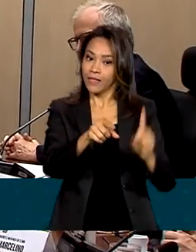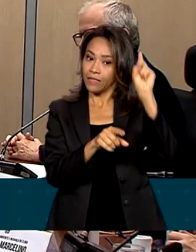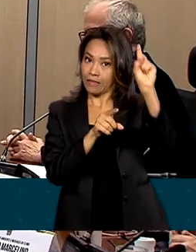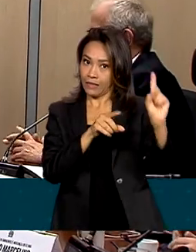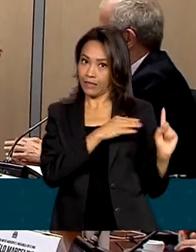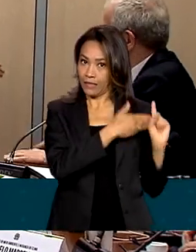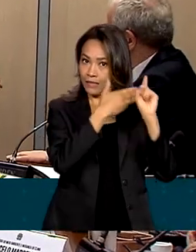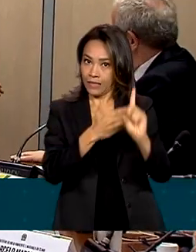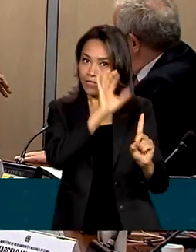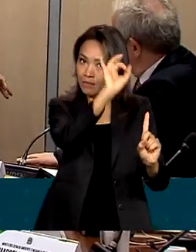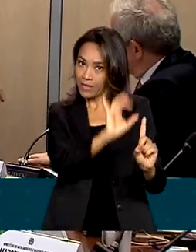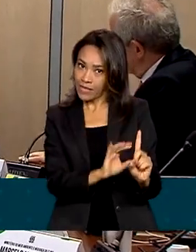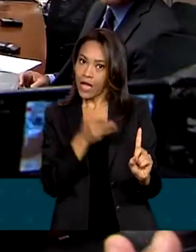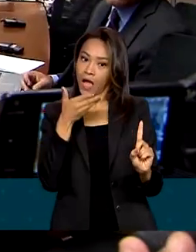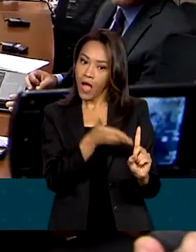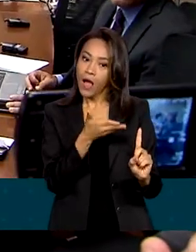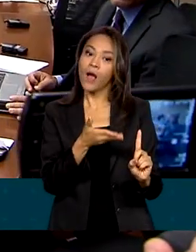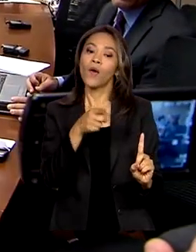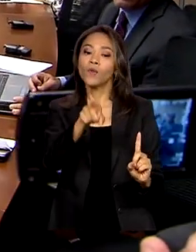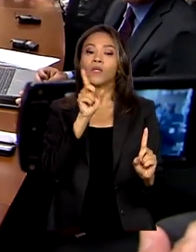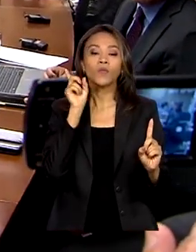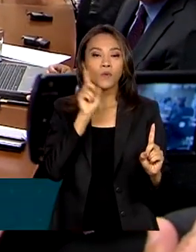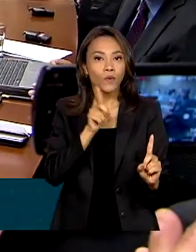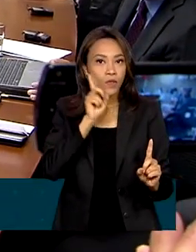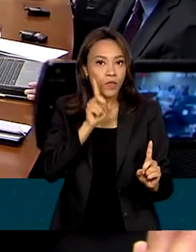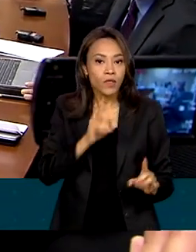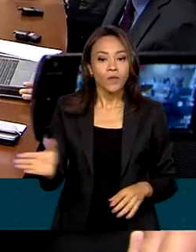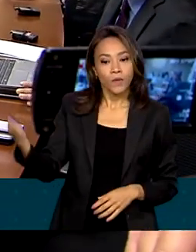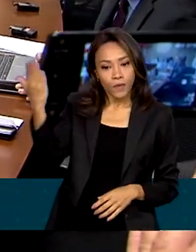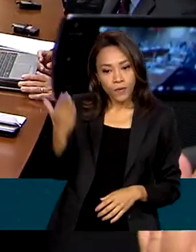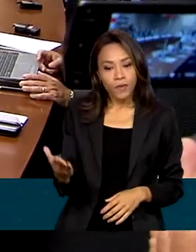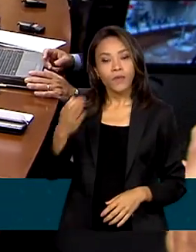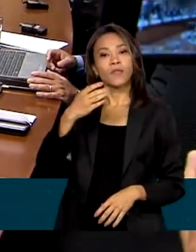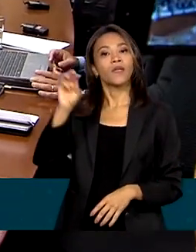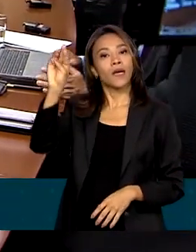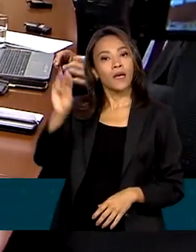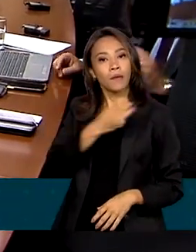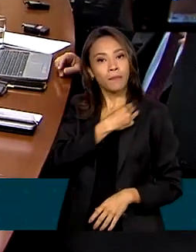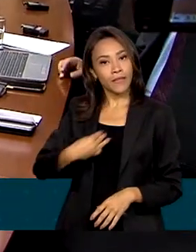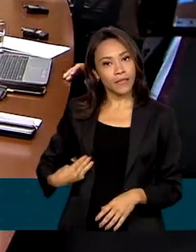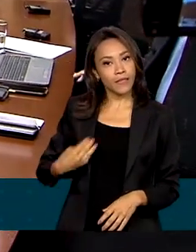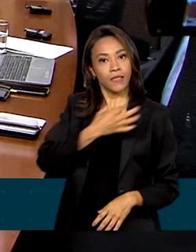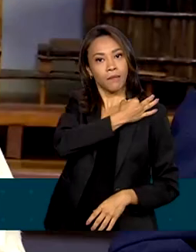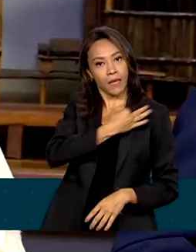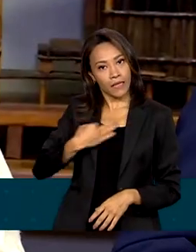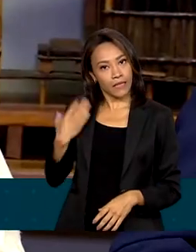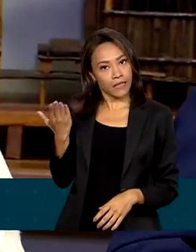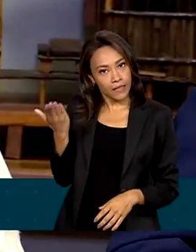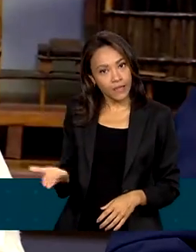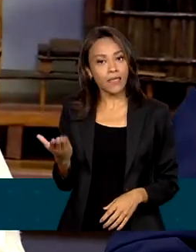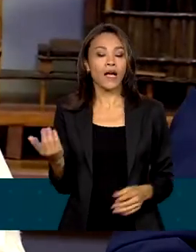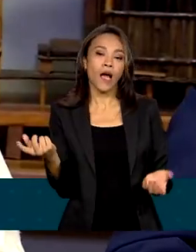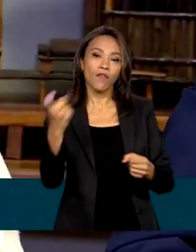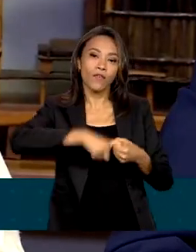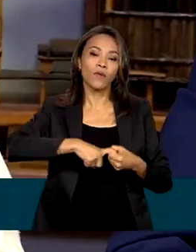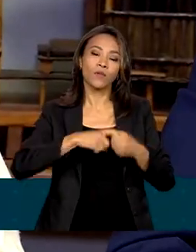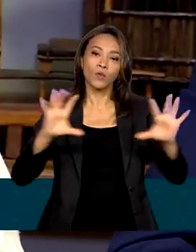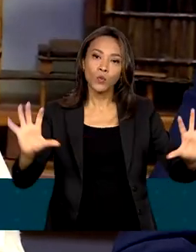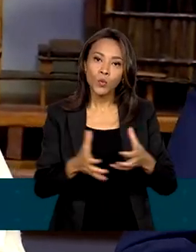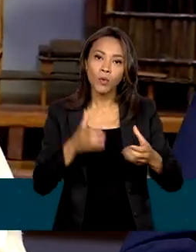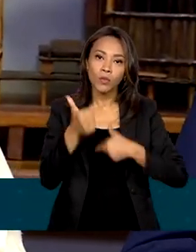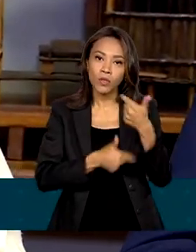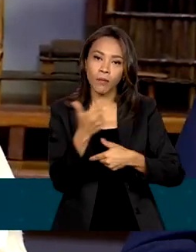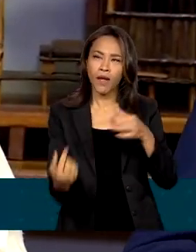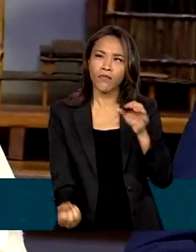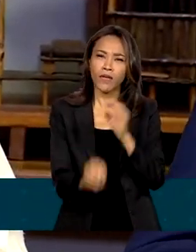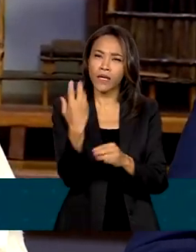Biden para o clima, John Kerry, com a ministra Marina Silva, ficou decidida a retomada do grupo de trabalho criado em